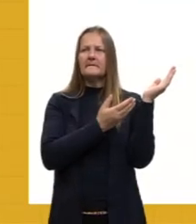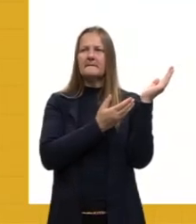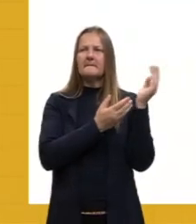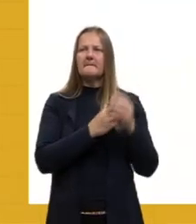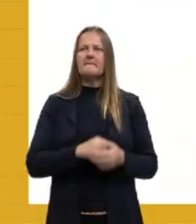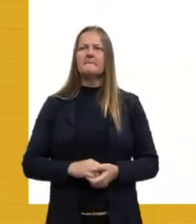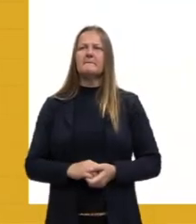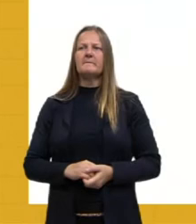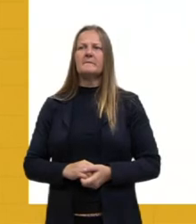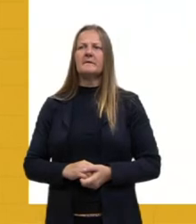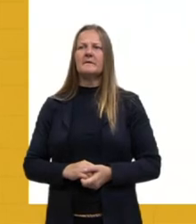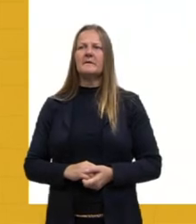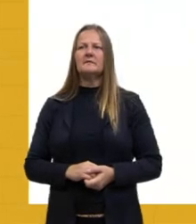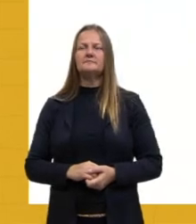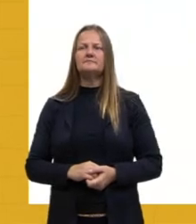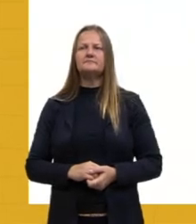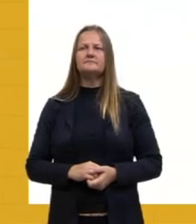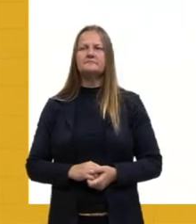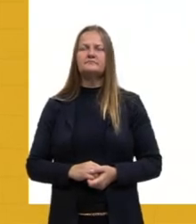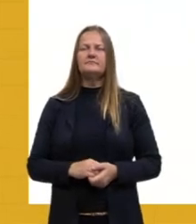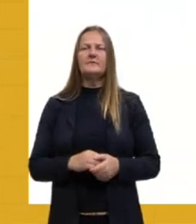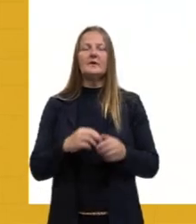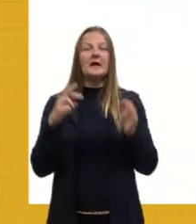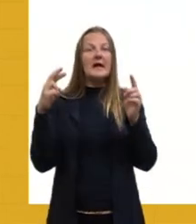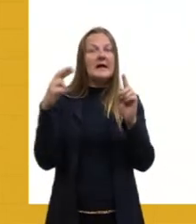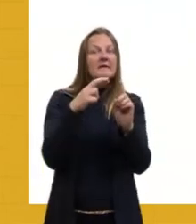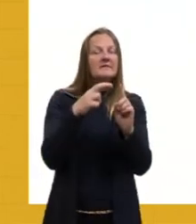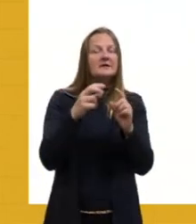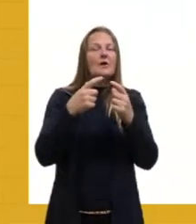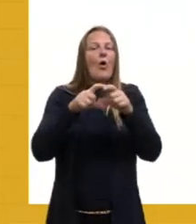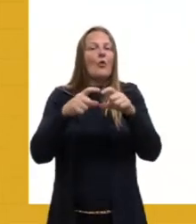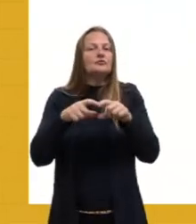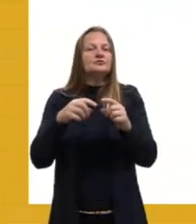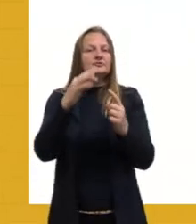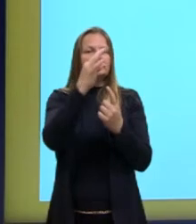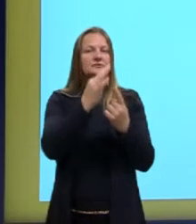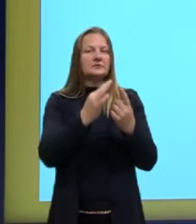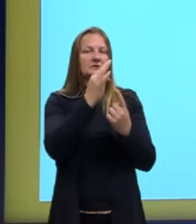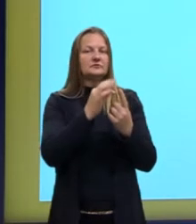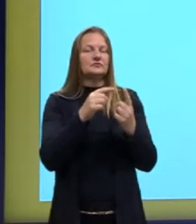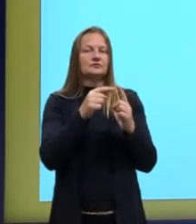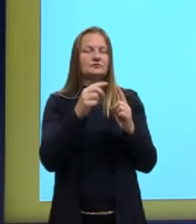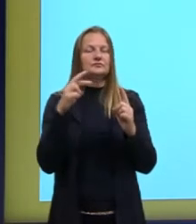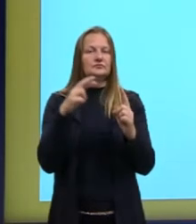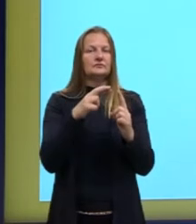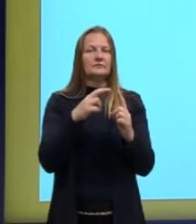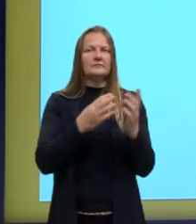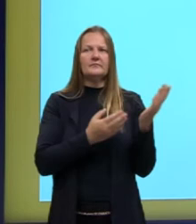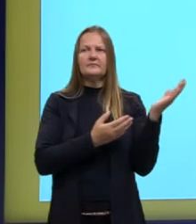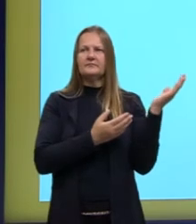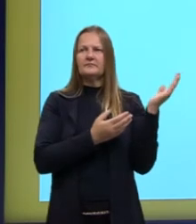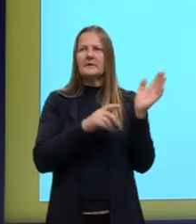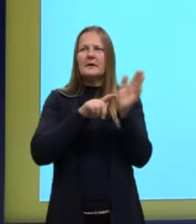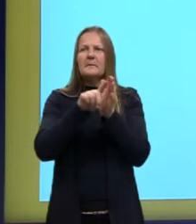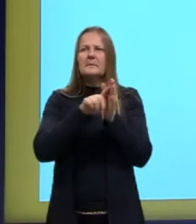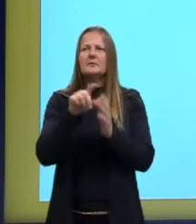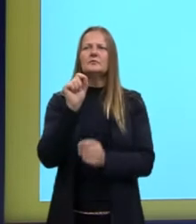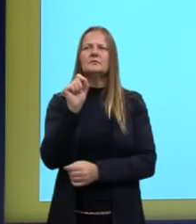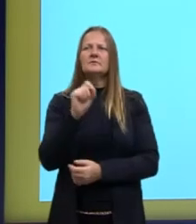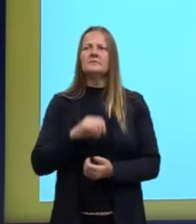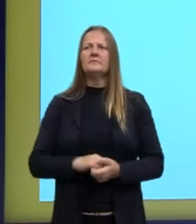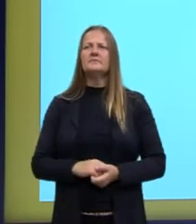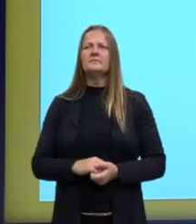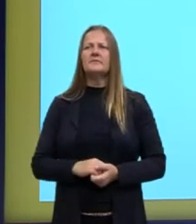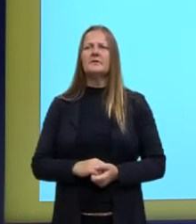Aqui, então, está a referência de onde saiu esse dado e aqui a pergunta, a questão.